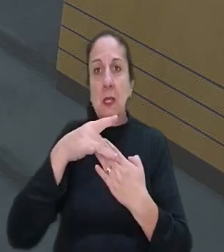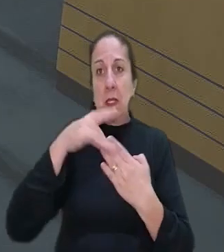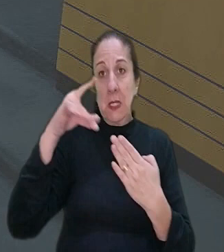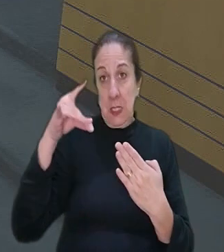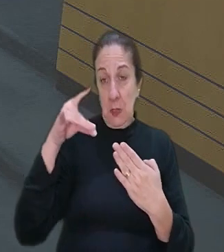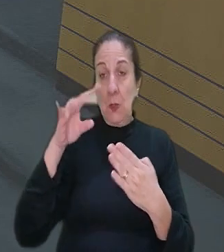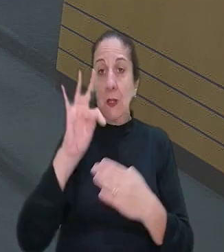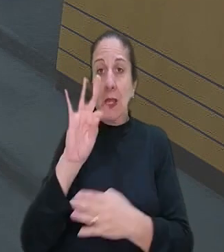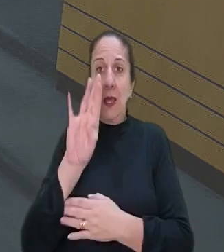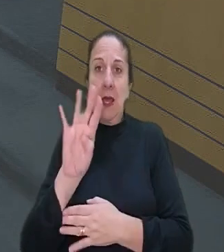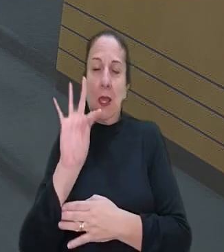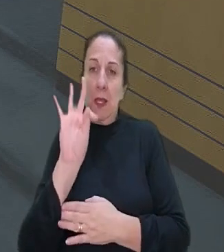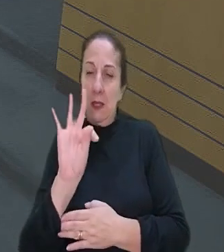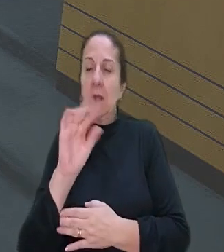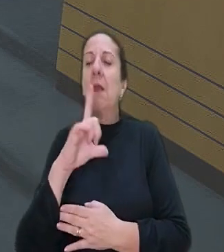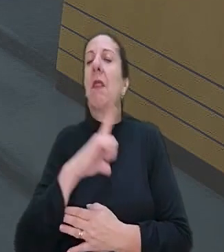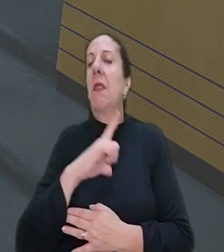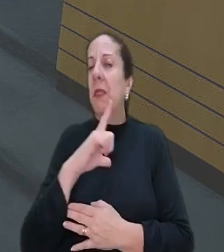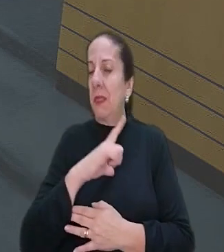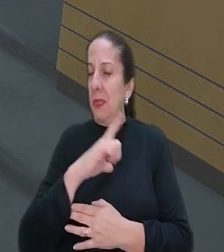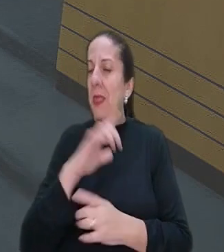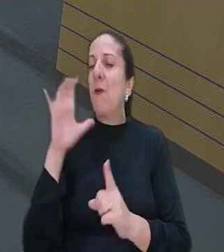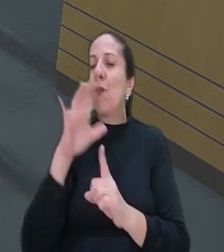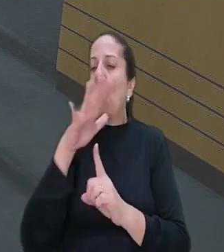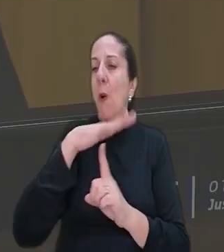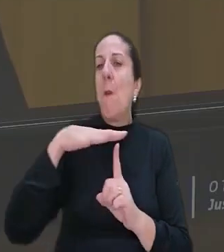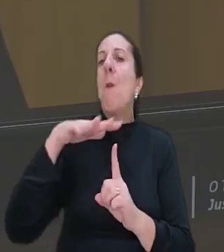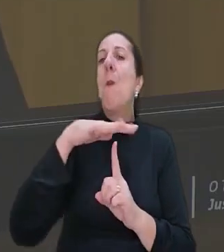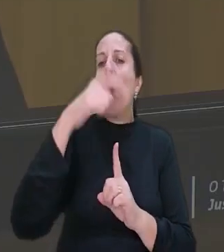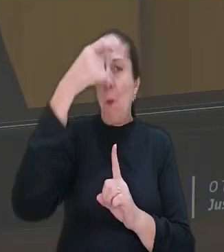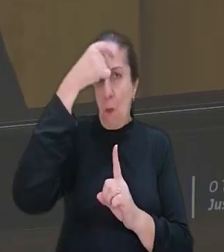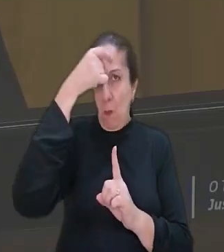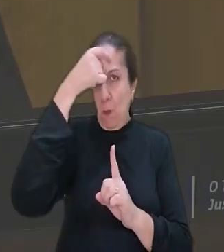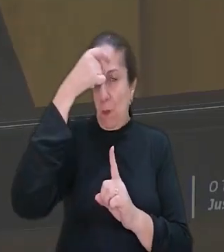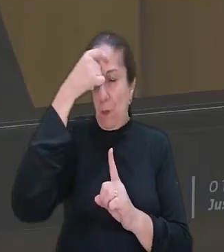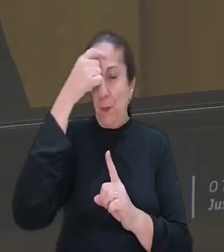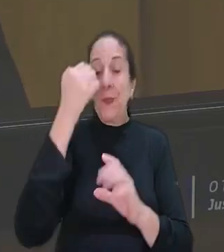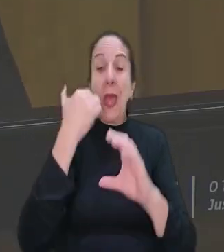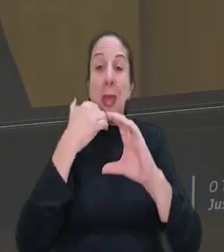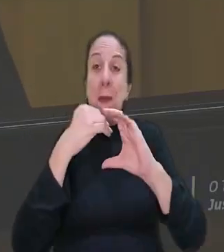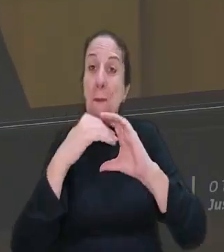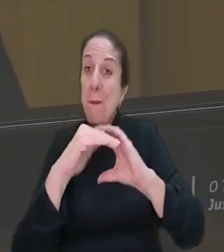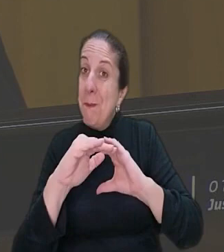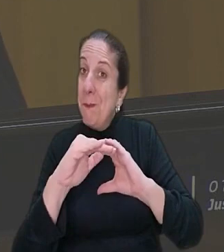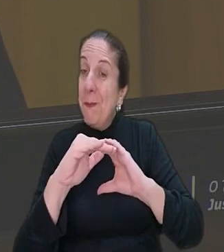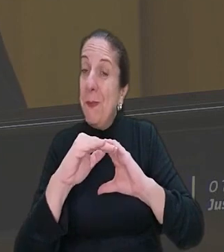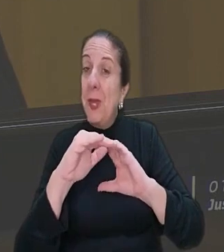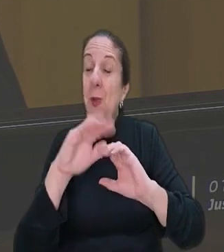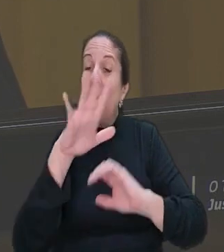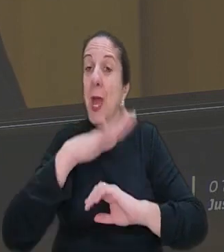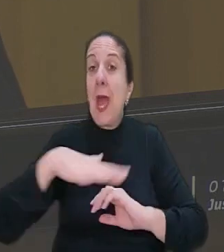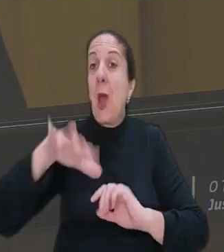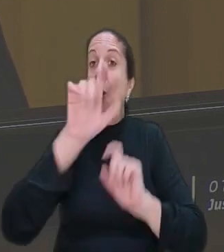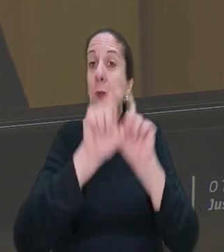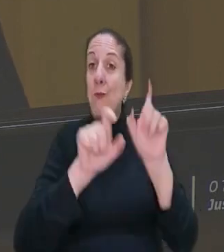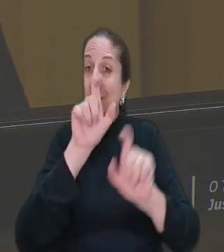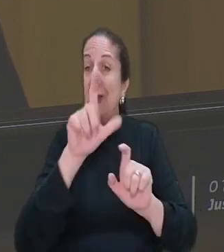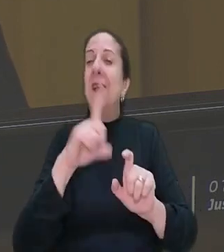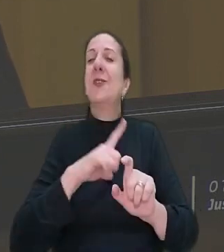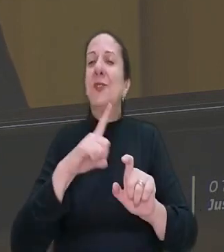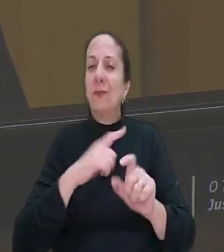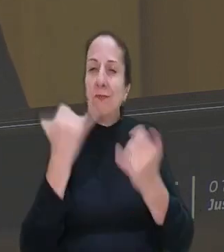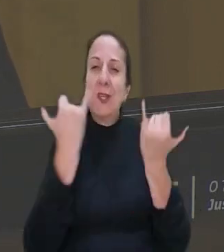destacou que o TRT concluiu que houve ofensa moral. O e-mail divulgado acidentalmente entre os empregados